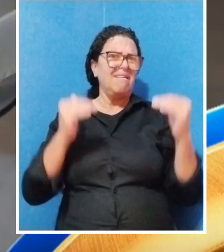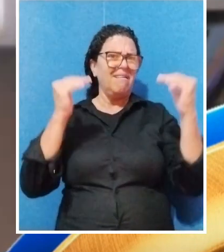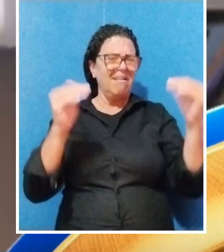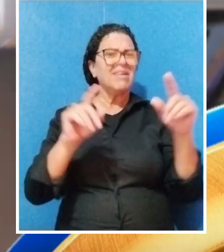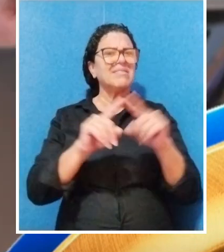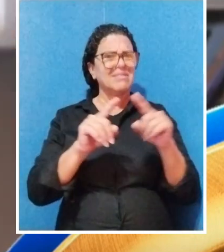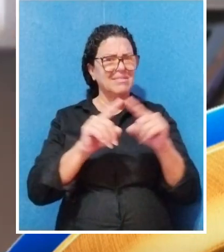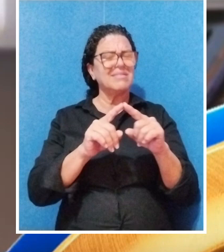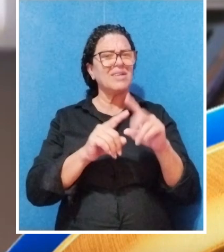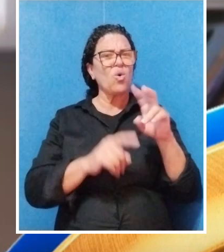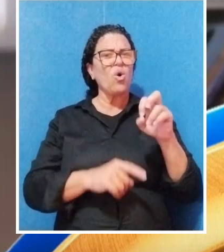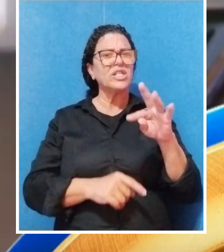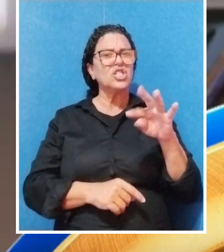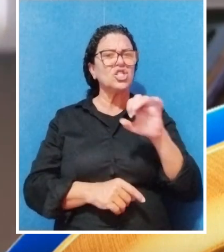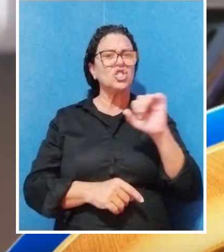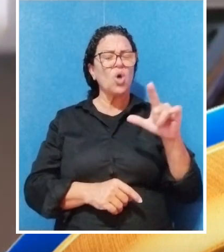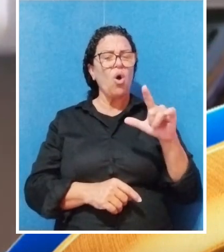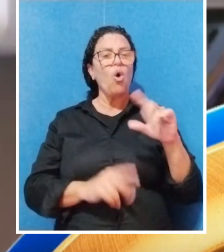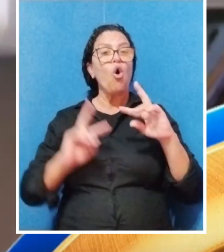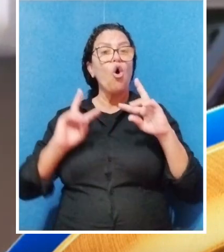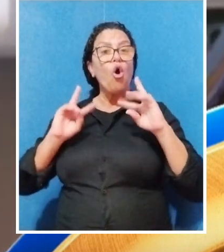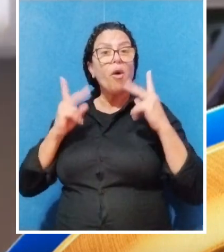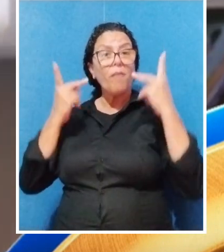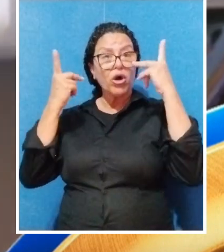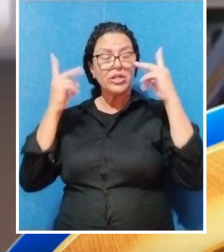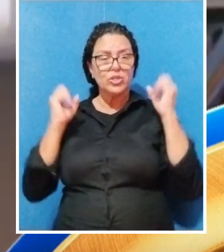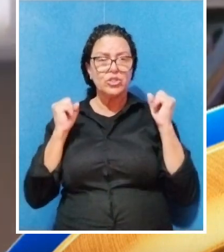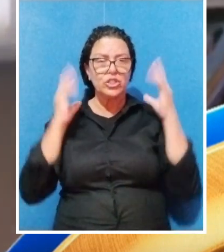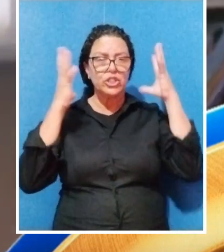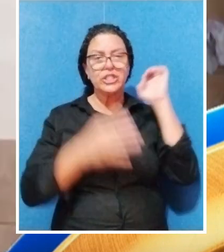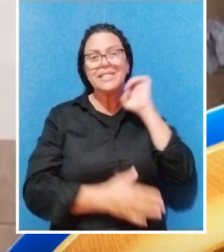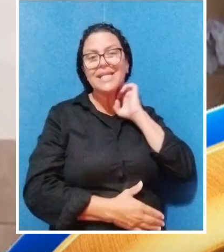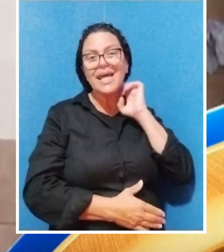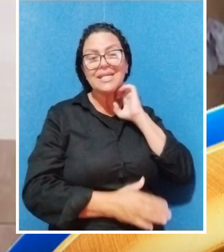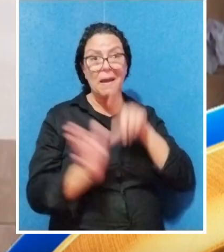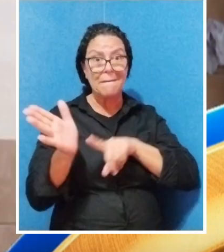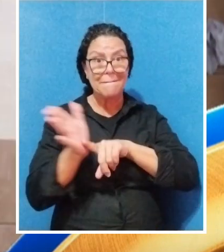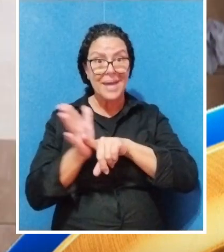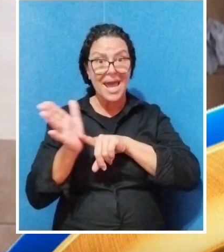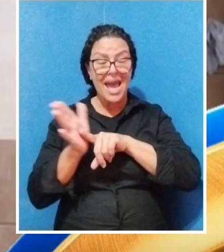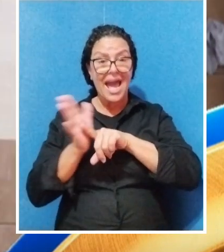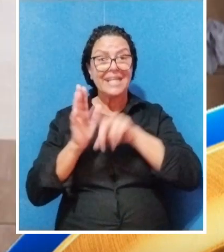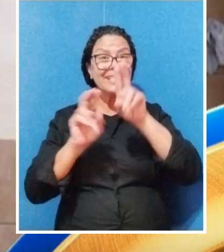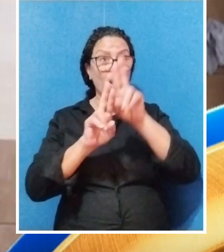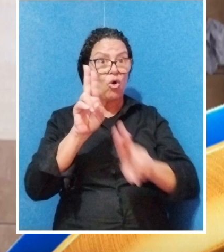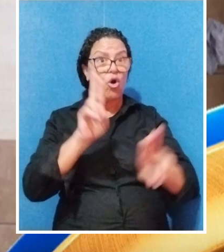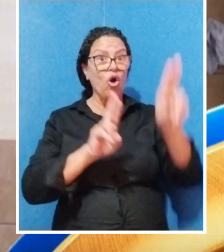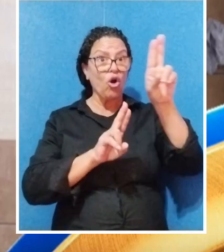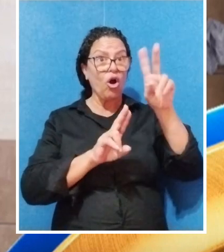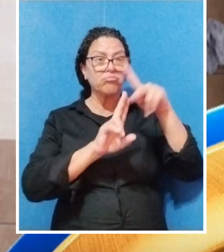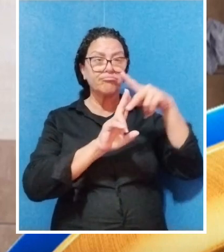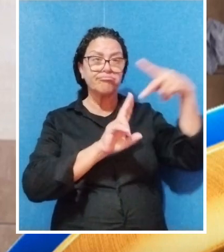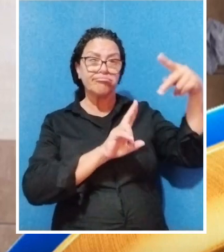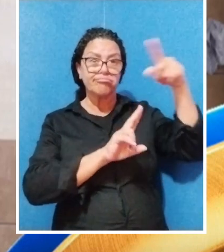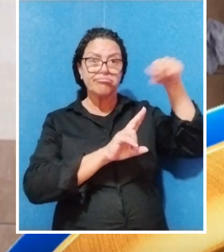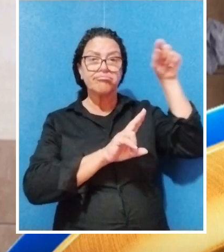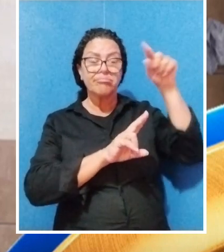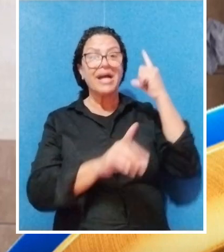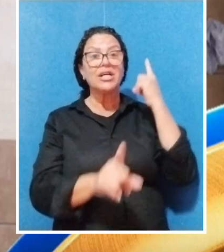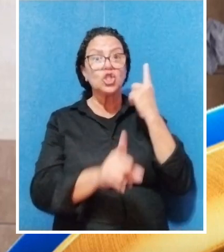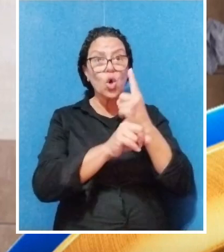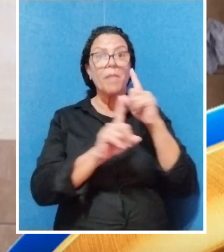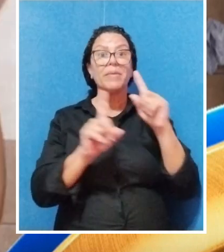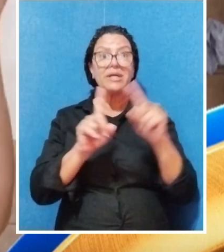níveis mais altos de cortisol, o hormônio do estresse. Pesquisadores da Universidade de Princeton